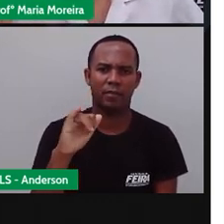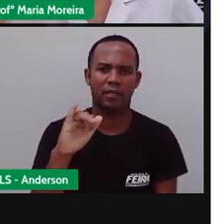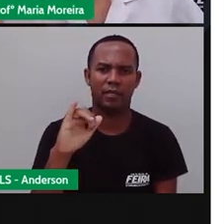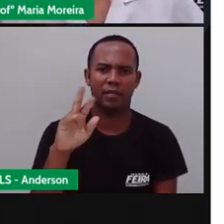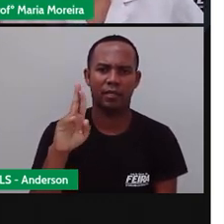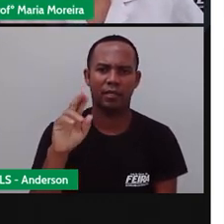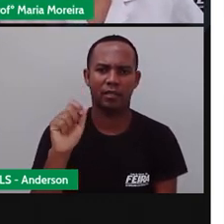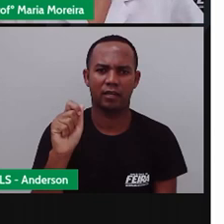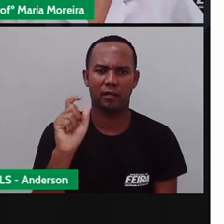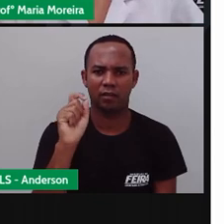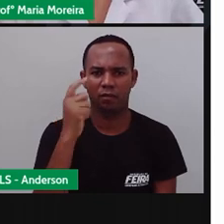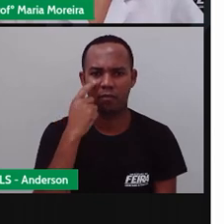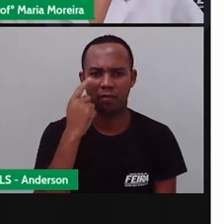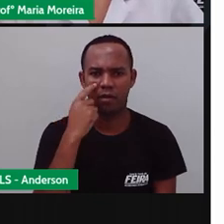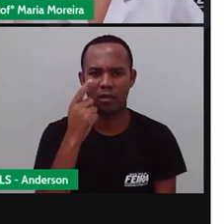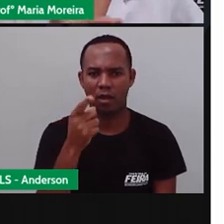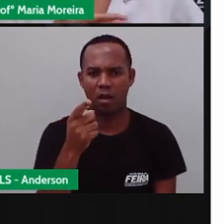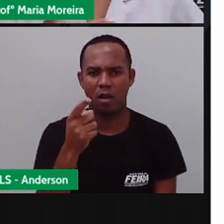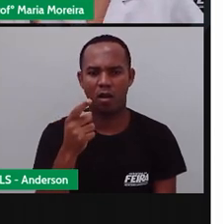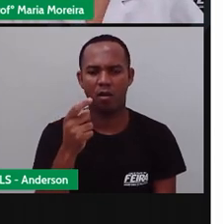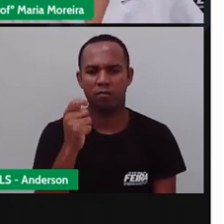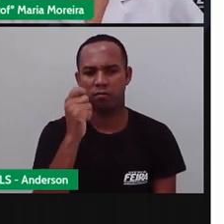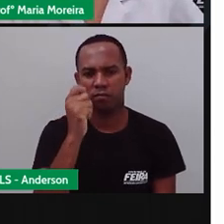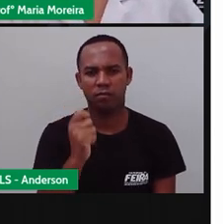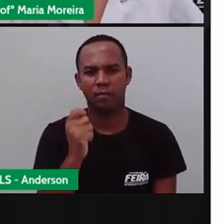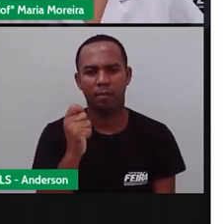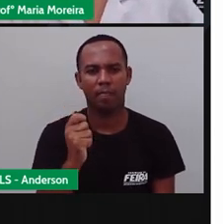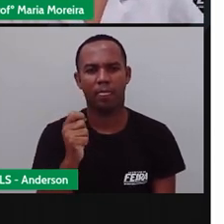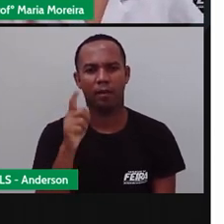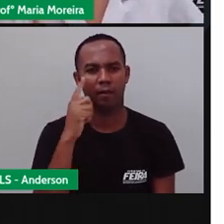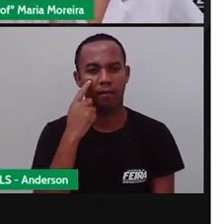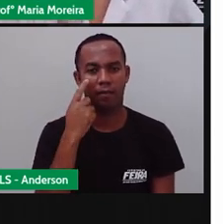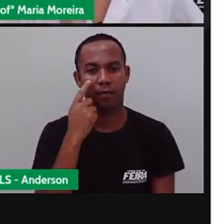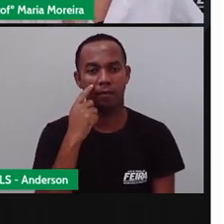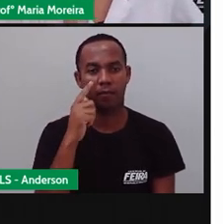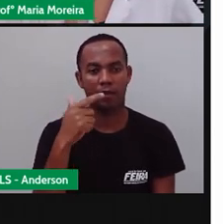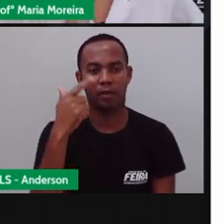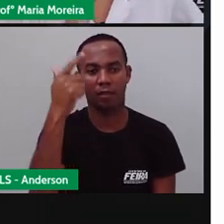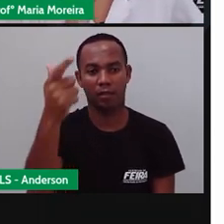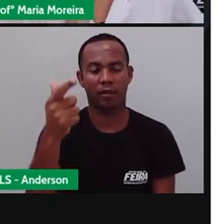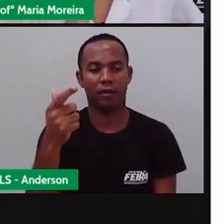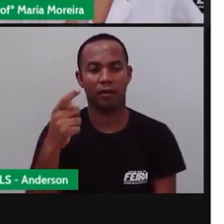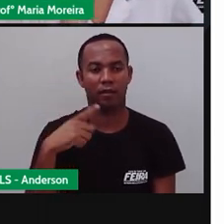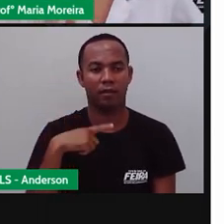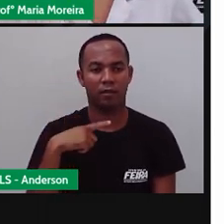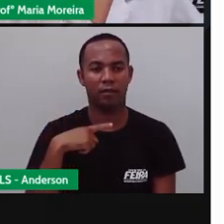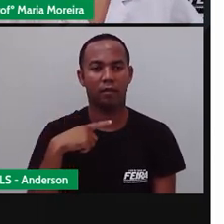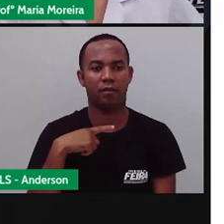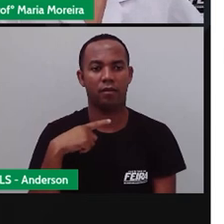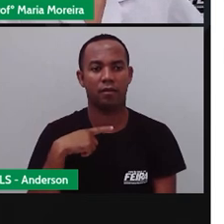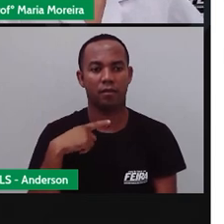colossal abóbora, presa ao caule de uma planta rasteira.